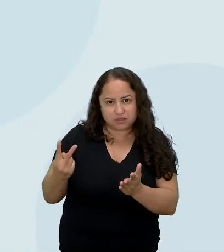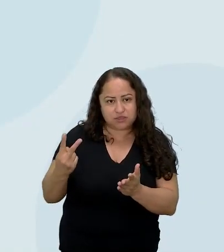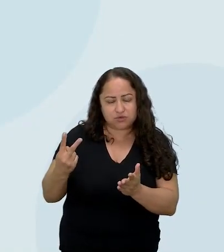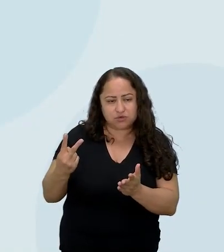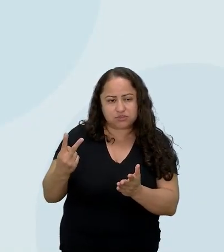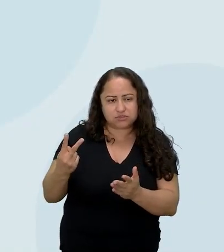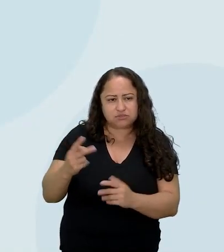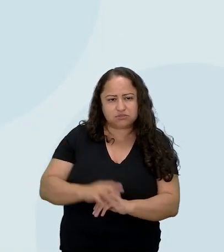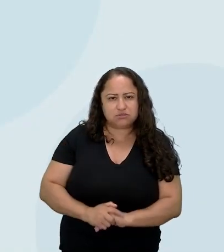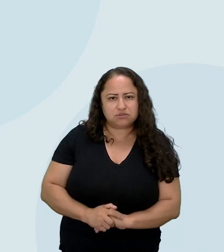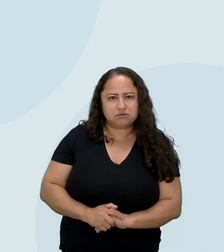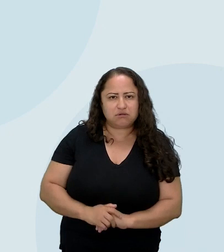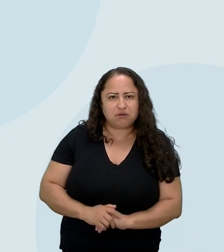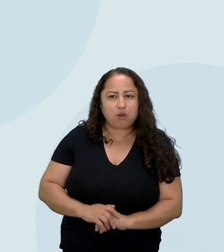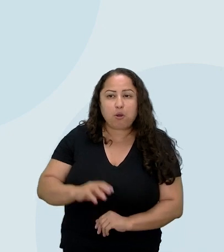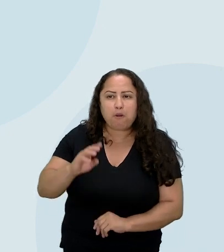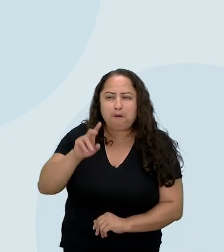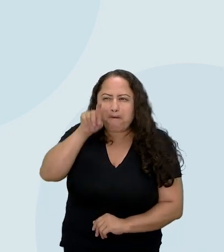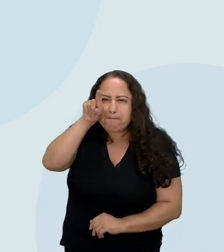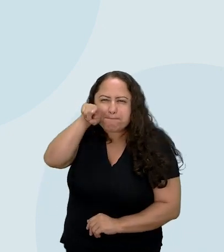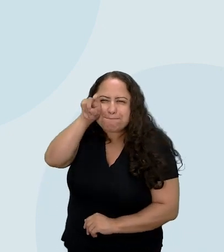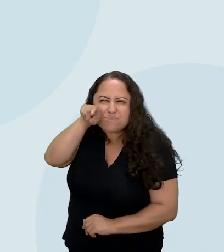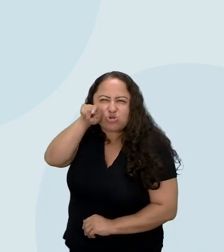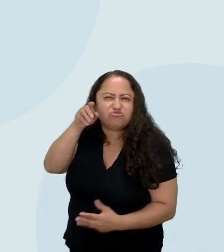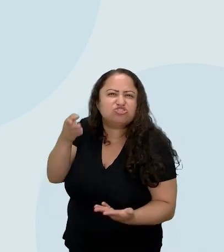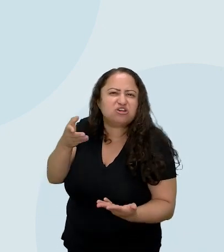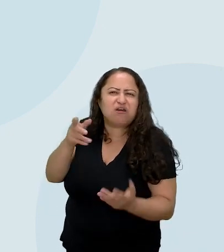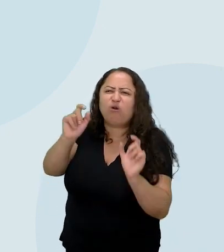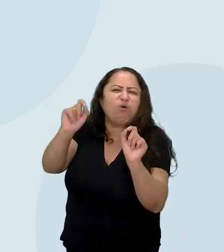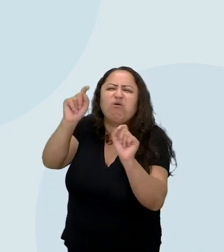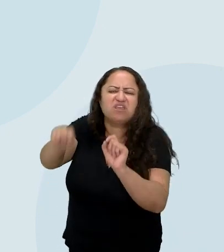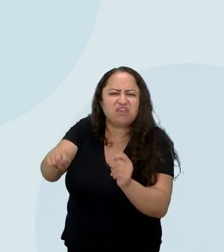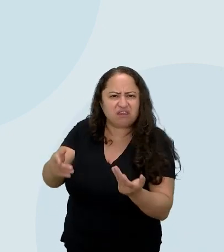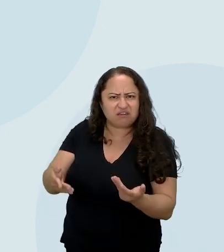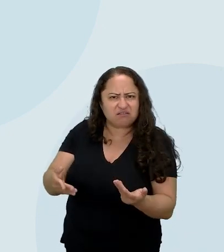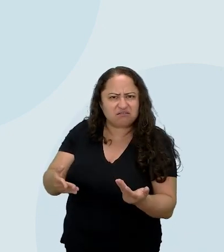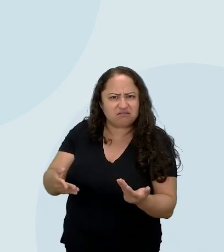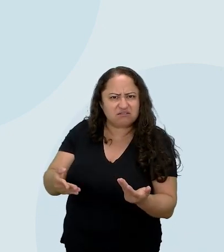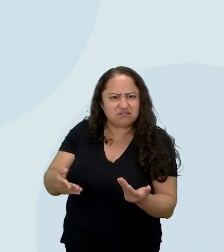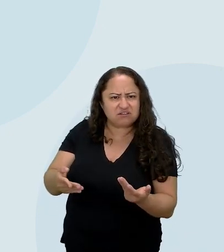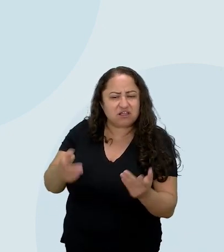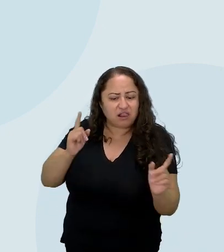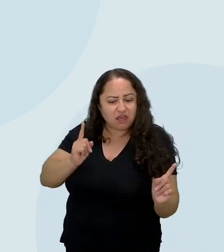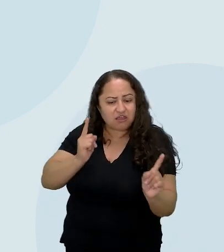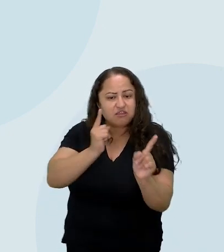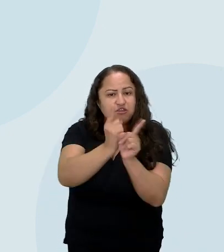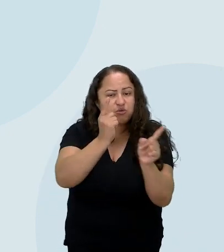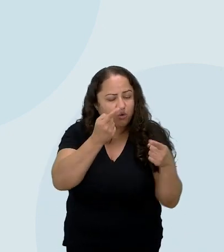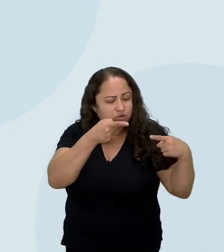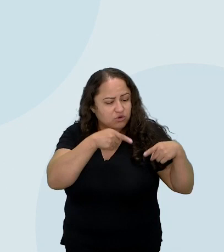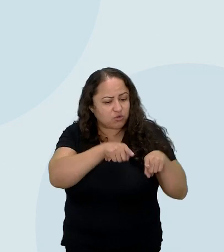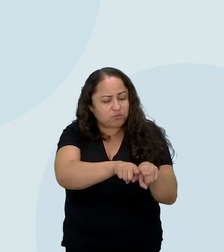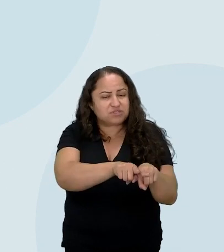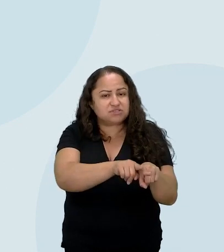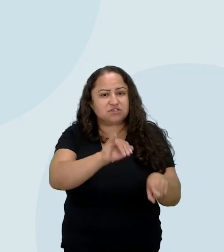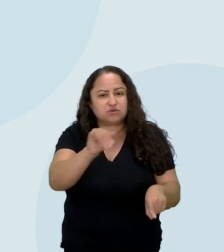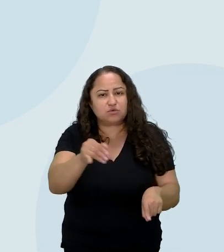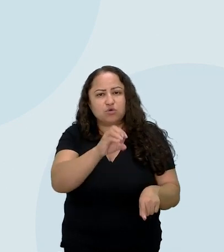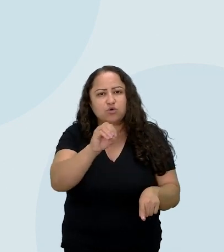o que é uma bruxa? Quando ela encontra o parceiro dela, o John Indy,